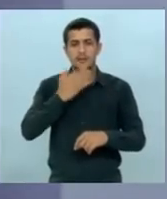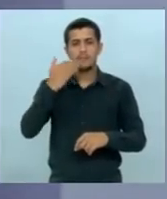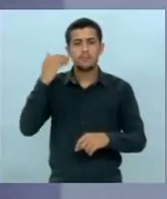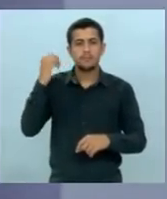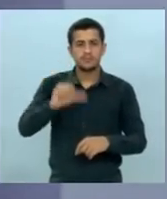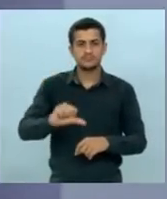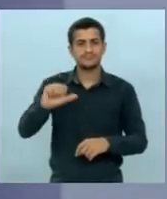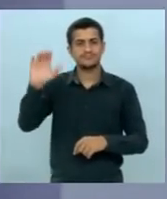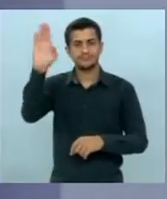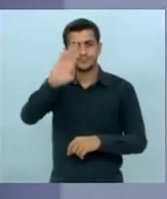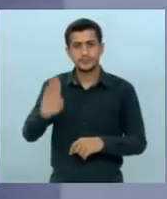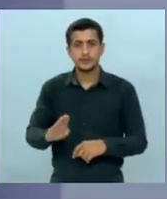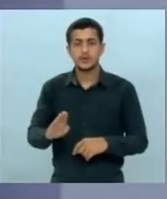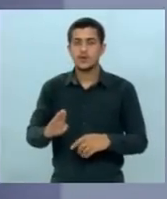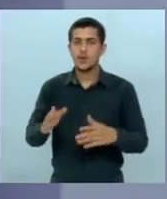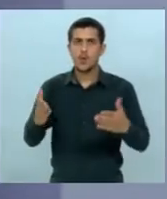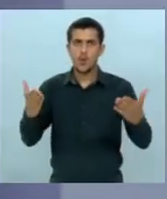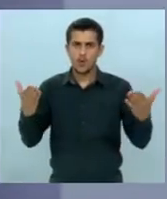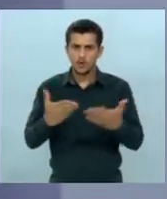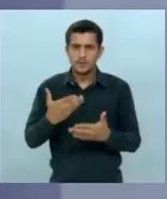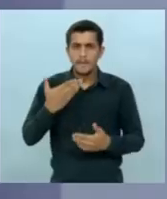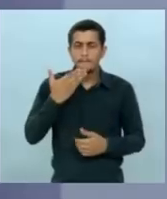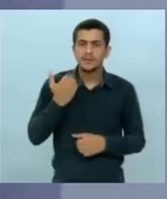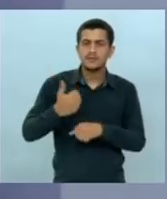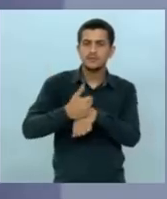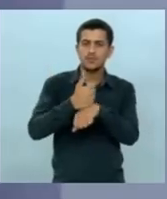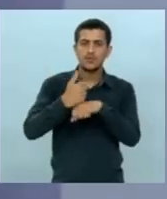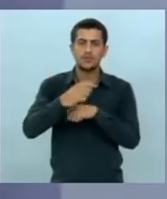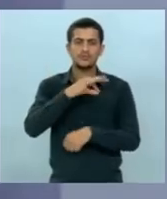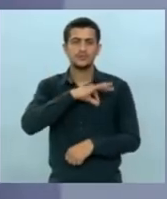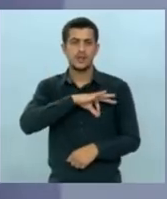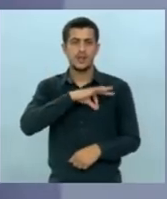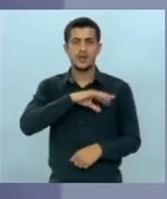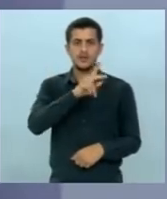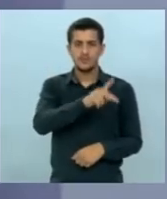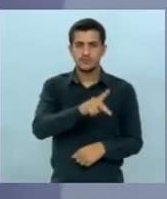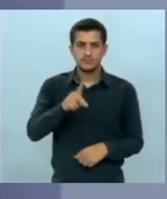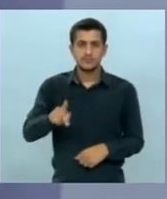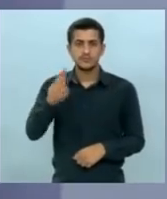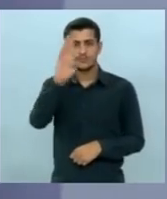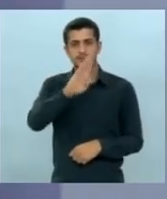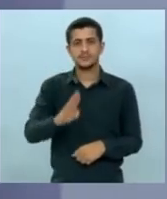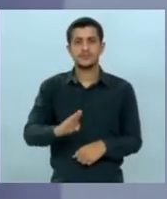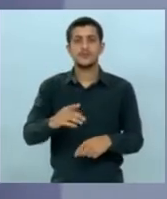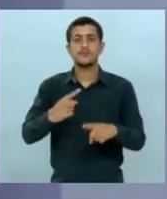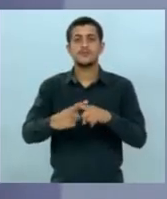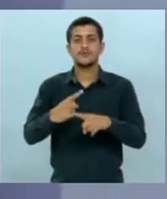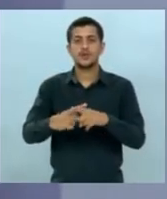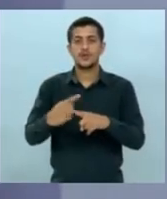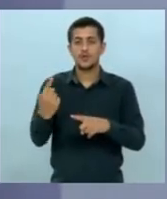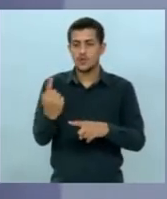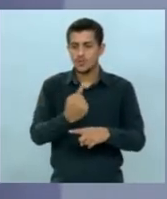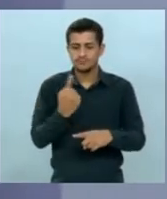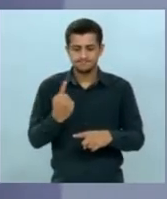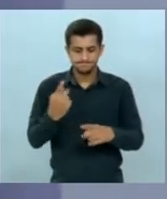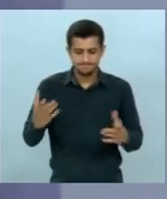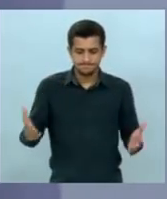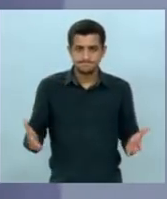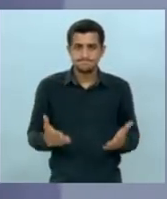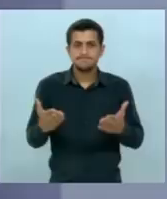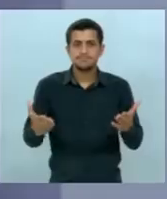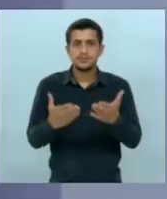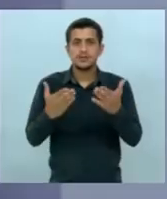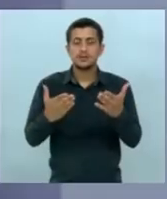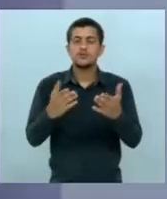do Brasil e hoje nós já temos o melhor salário de professores do Brasil por quê? porque nós fizemos uma valorização do magistério